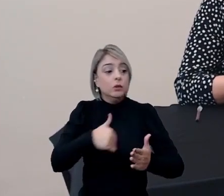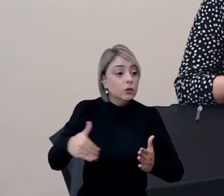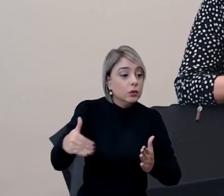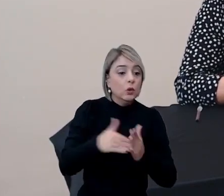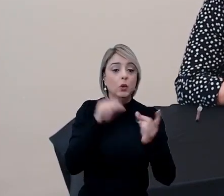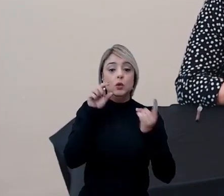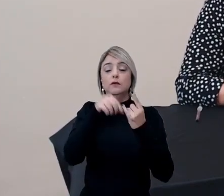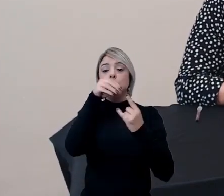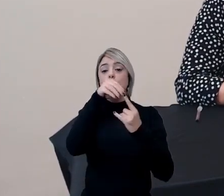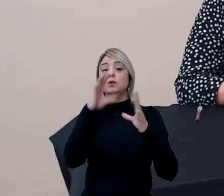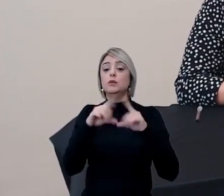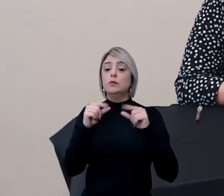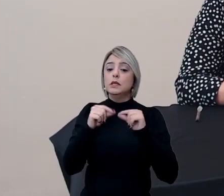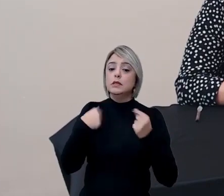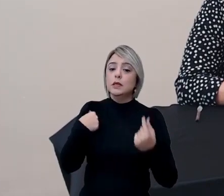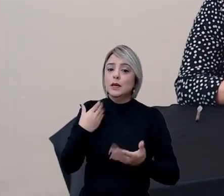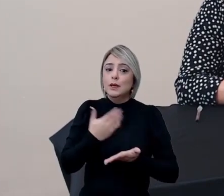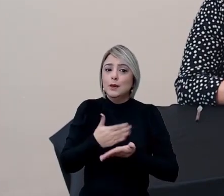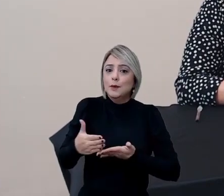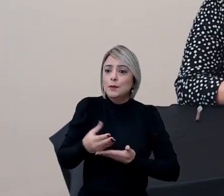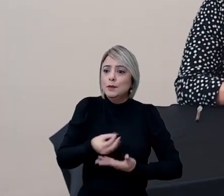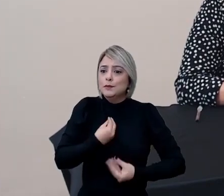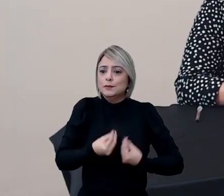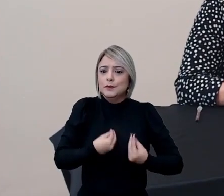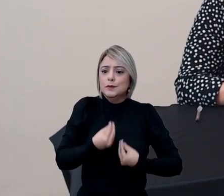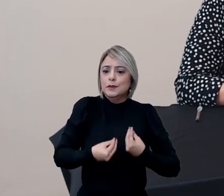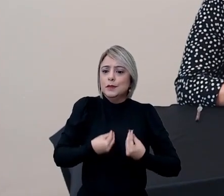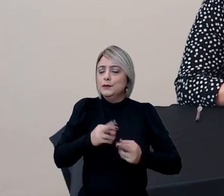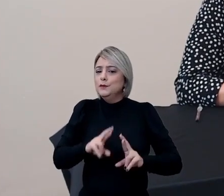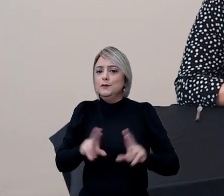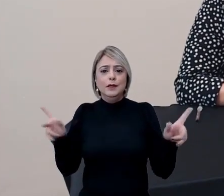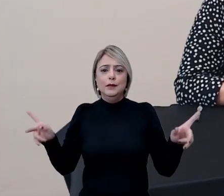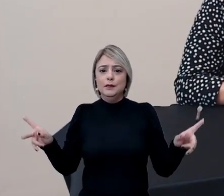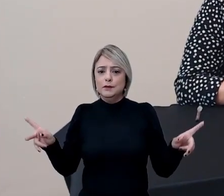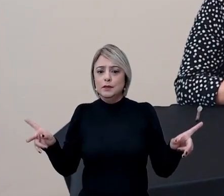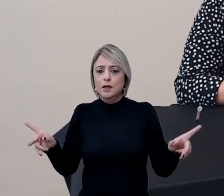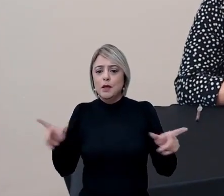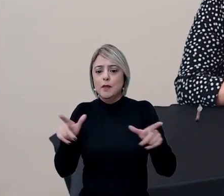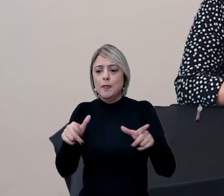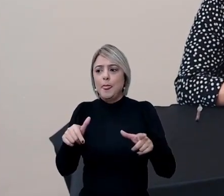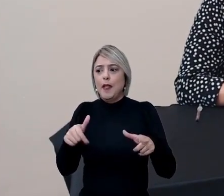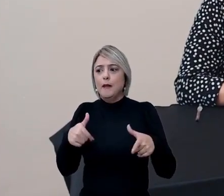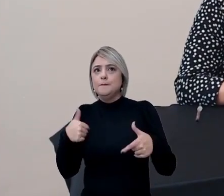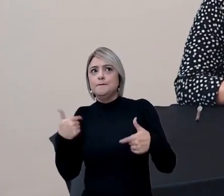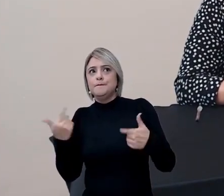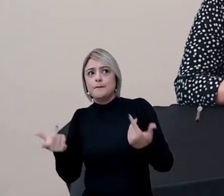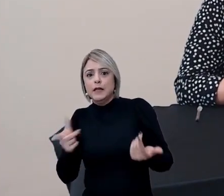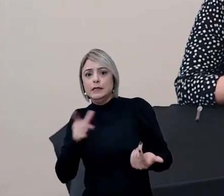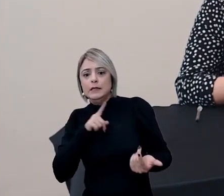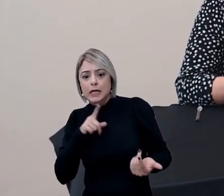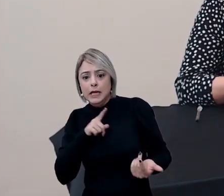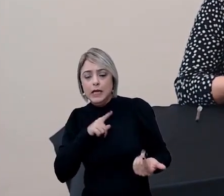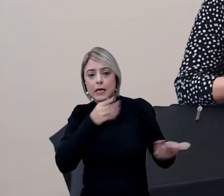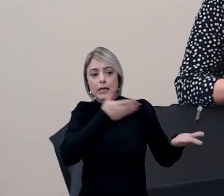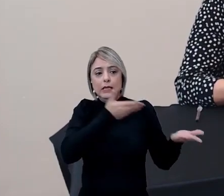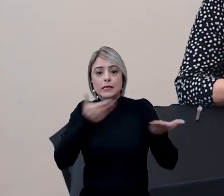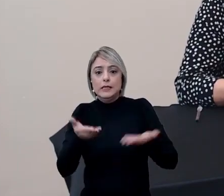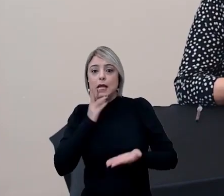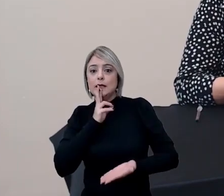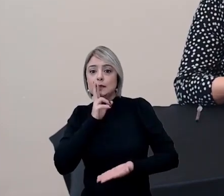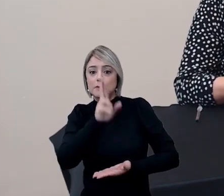unidade começou a viver uma fase diferente, onde, ao mesmo tempo, a gente teria que trazer